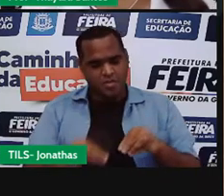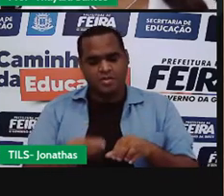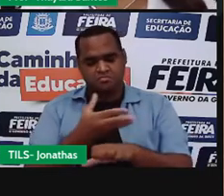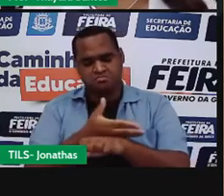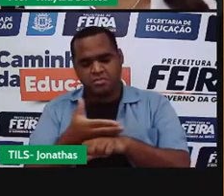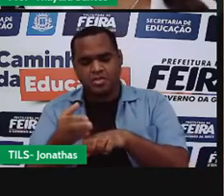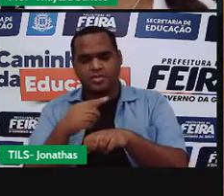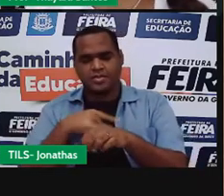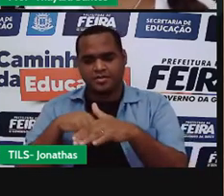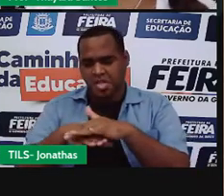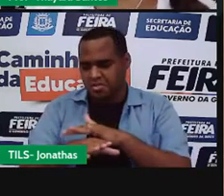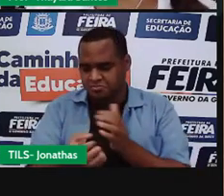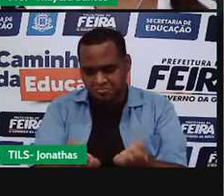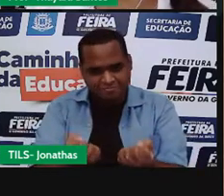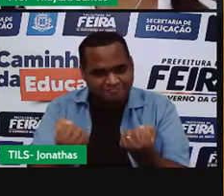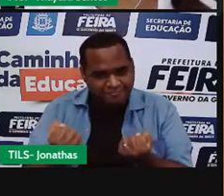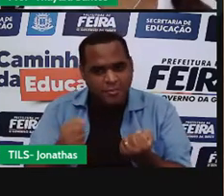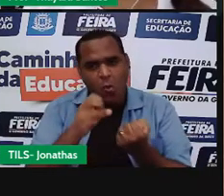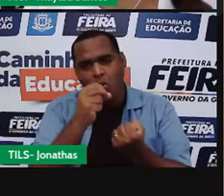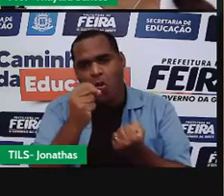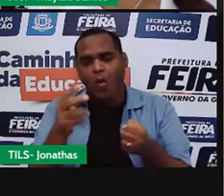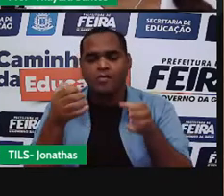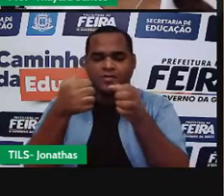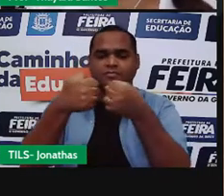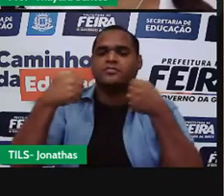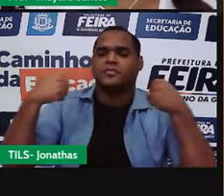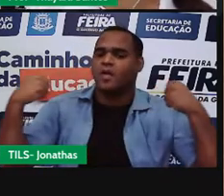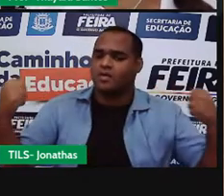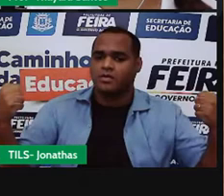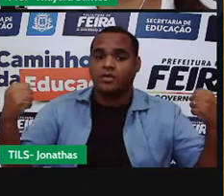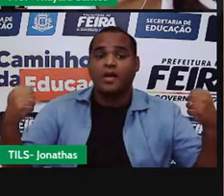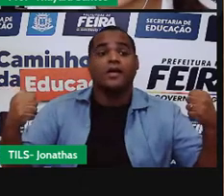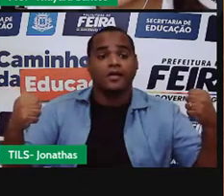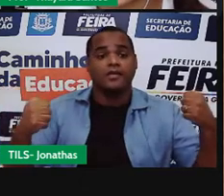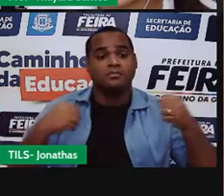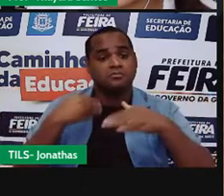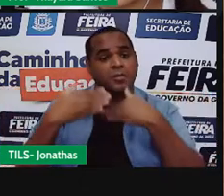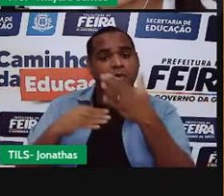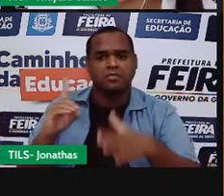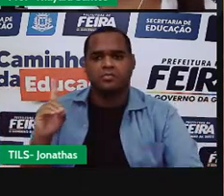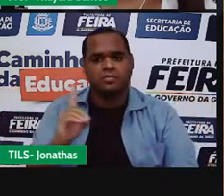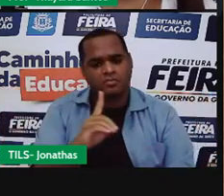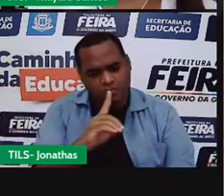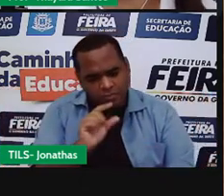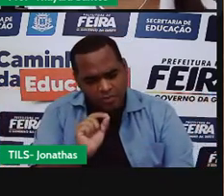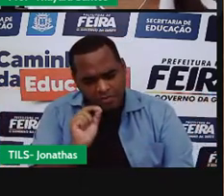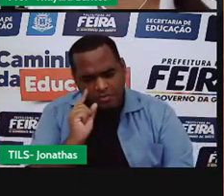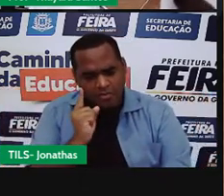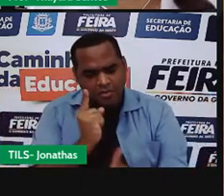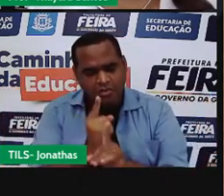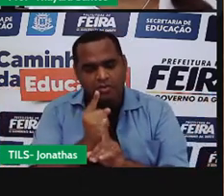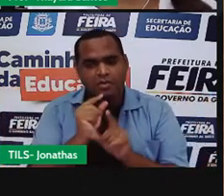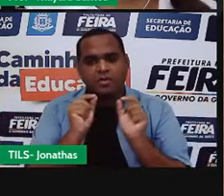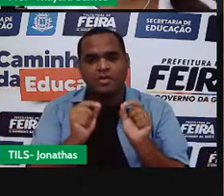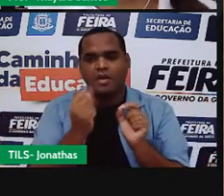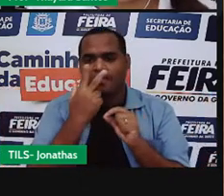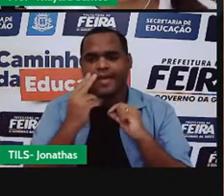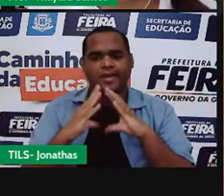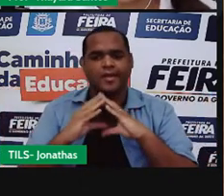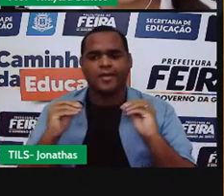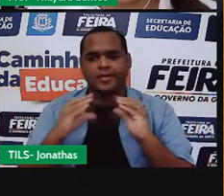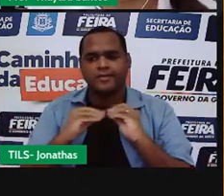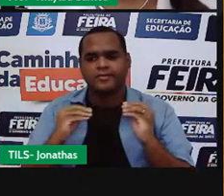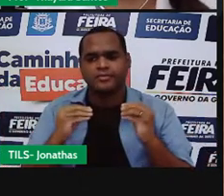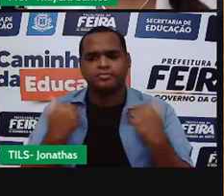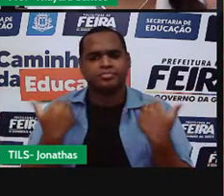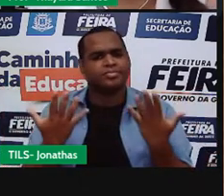dentro da sua gaveta, ou dentro do seu guarda-roupa. Depois de um tempo, quando você volta lá para aquele mesmo lugar onde você botou aquelas bolinhas, elas sumiram. O foi que